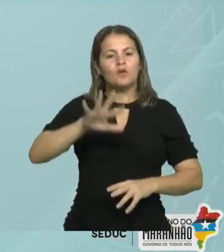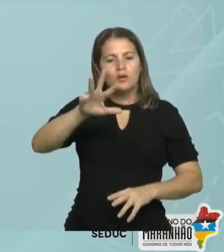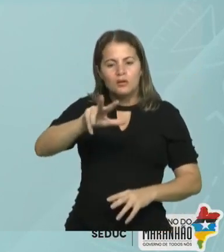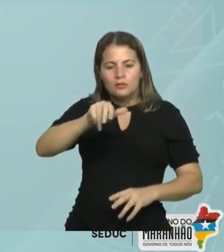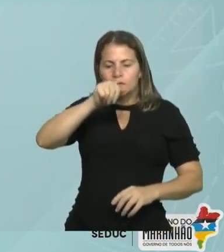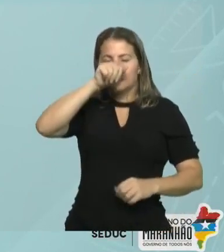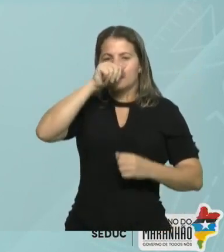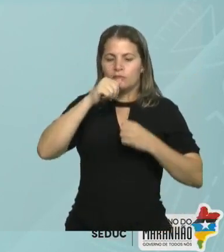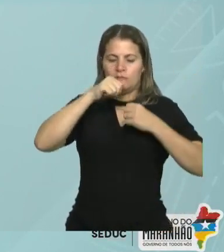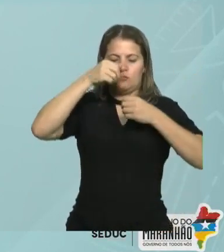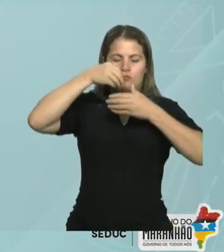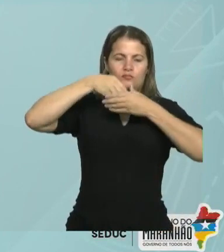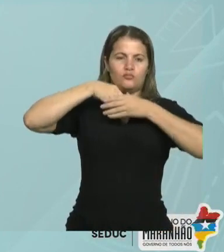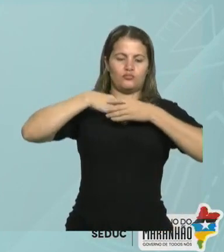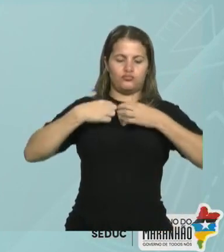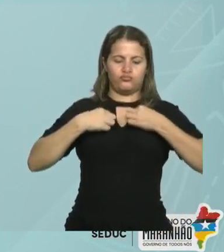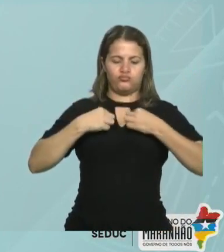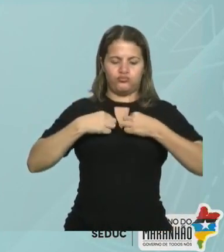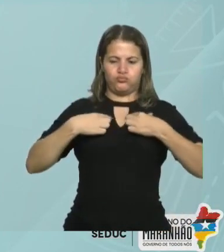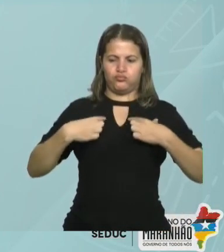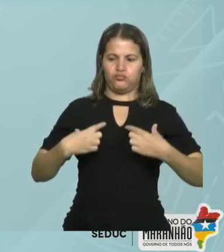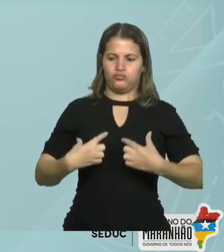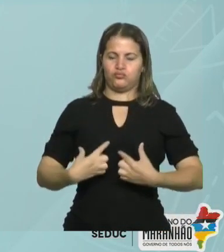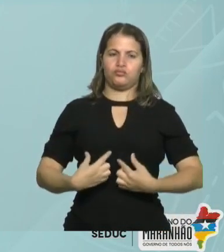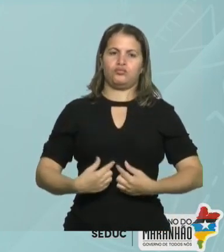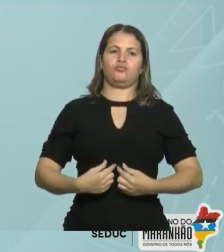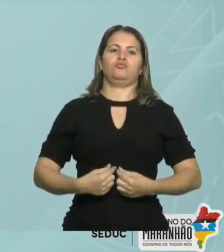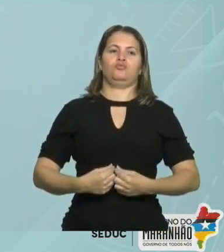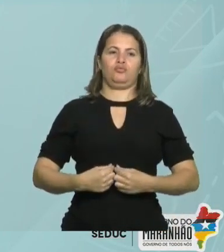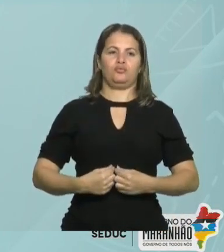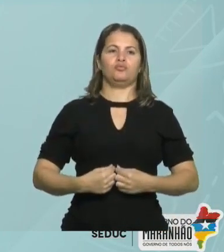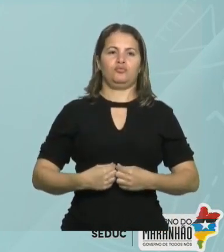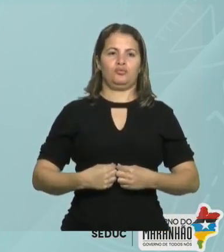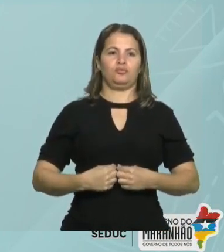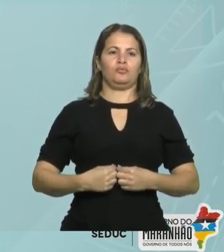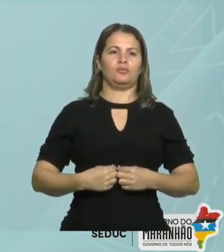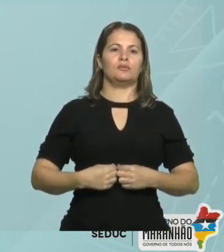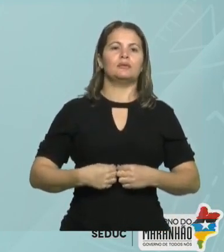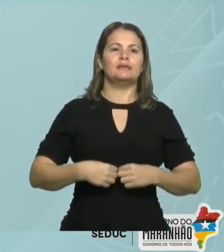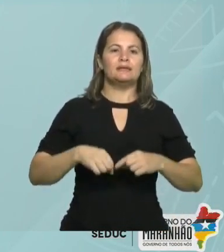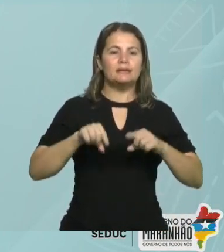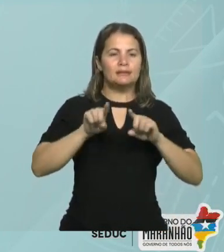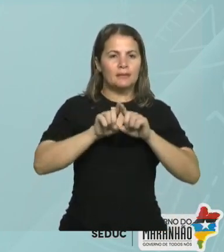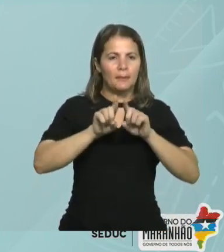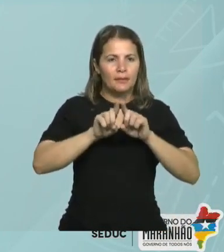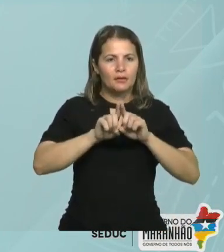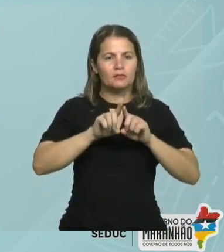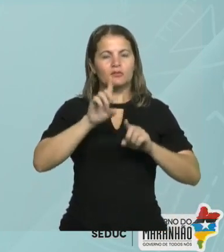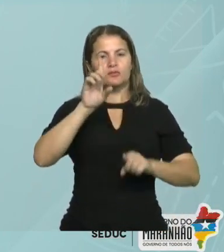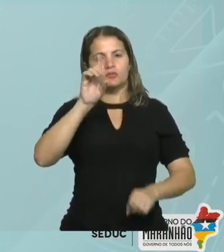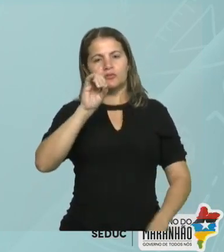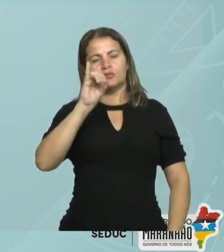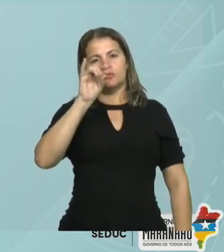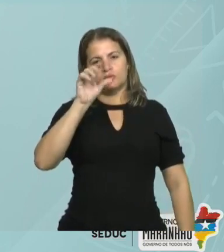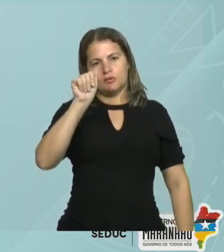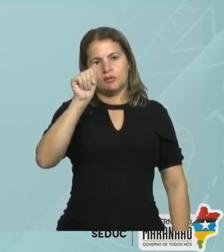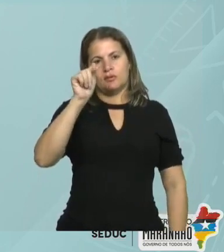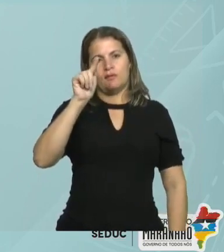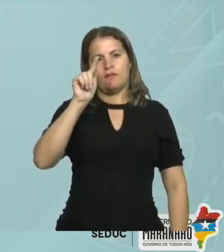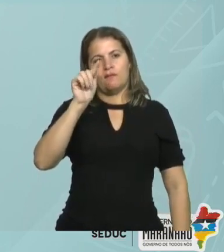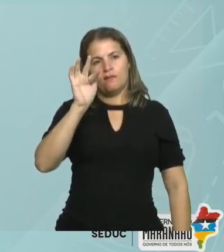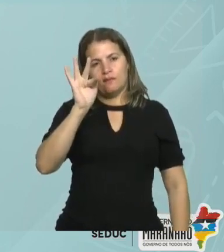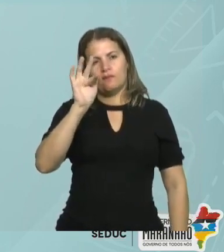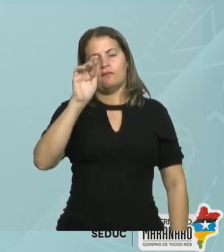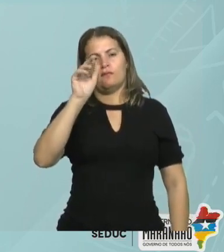do diafragma, dos muros intercostais e consequentemente da pressão. Para